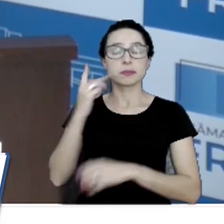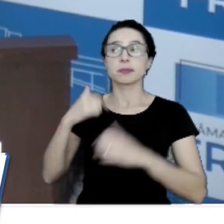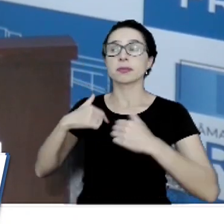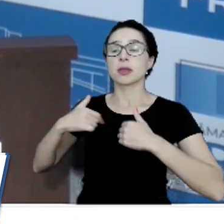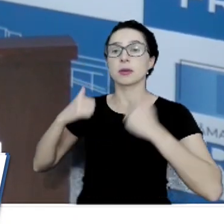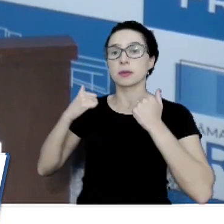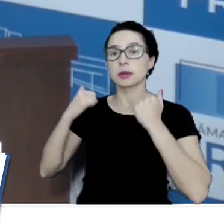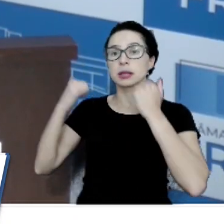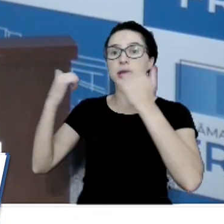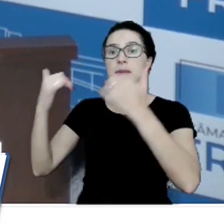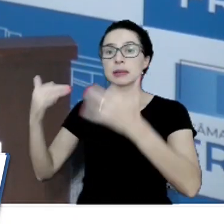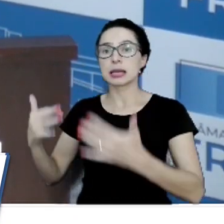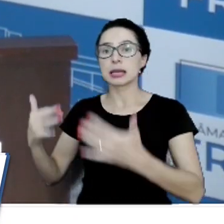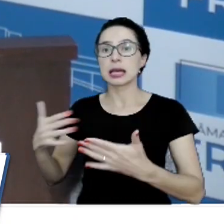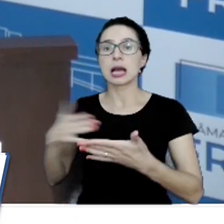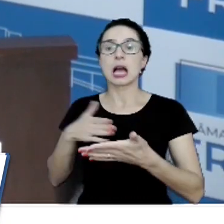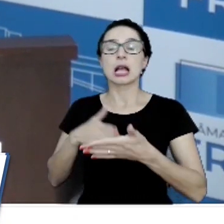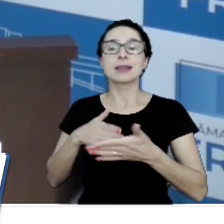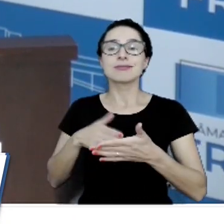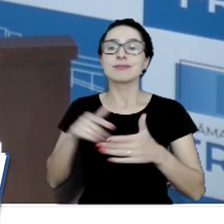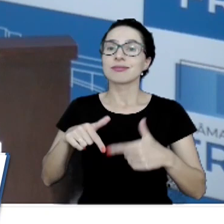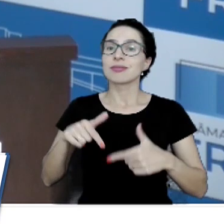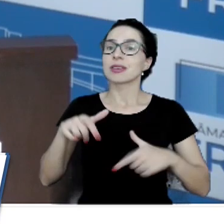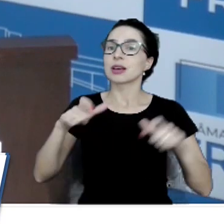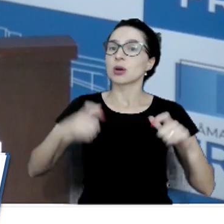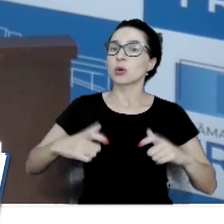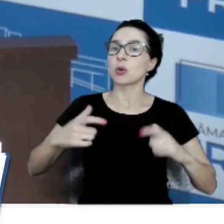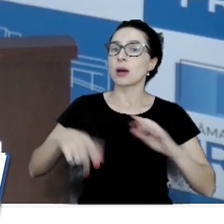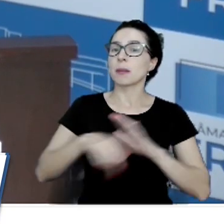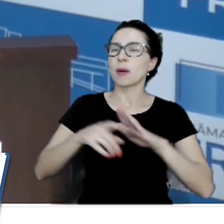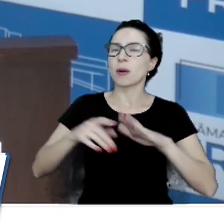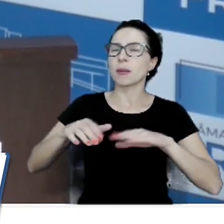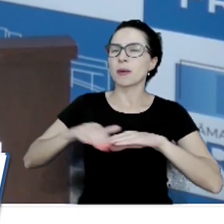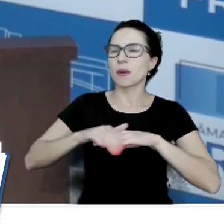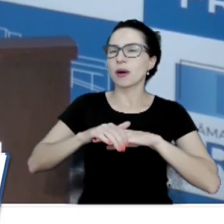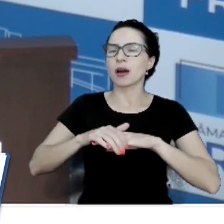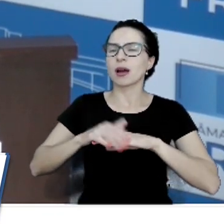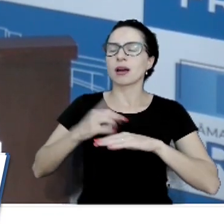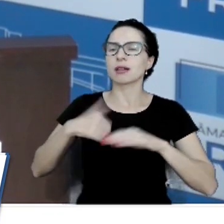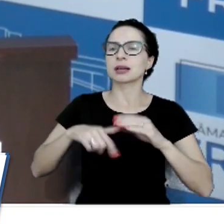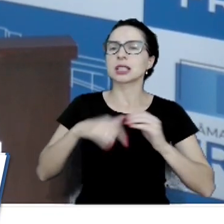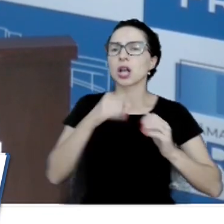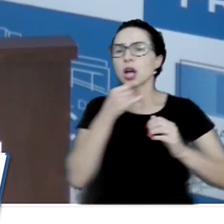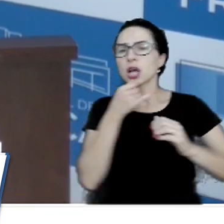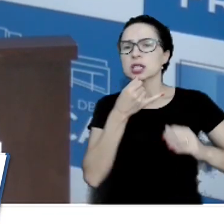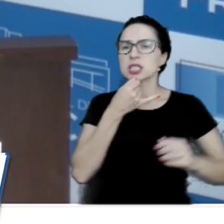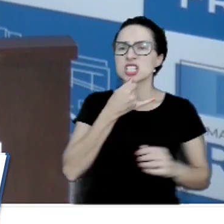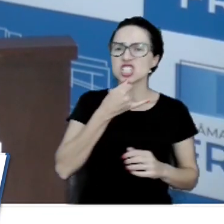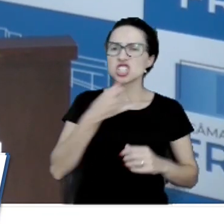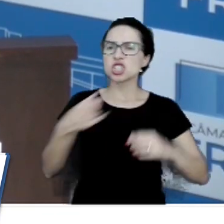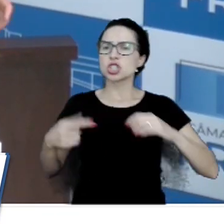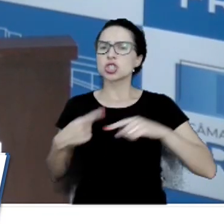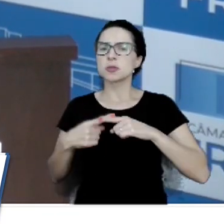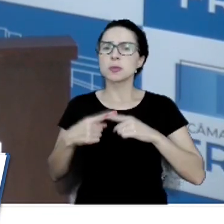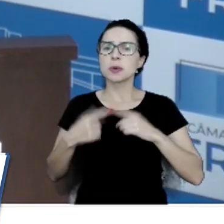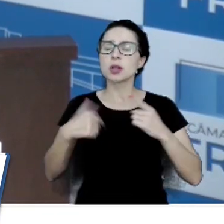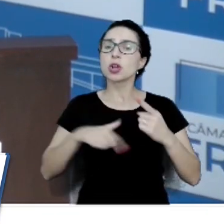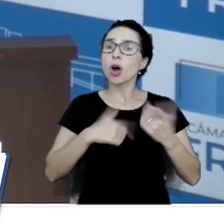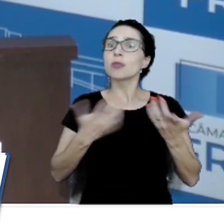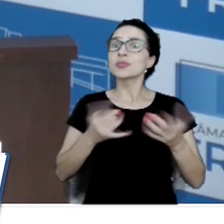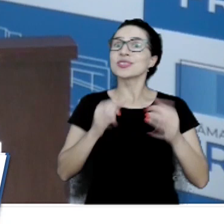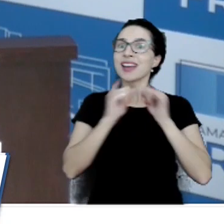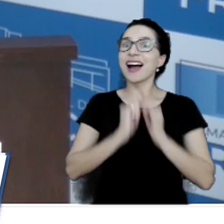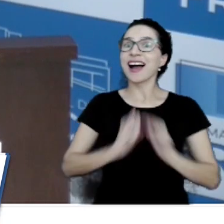a dificuldade que o nosso setor tem e a gente fica triste porque era uma notícia que nós poderíamos estar